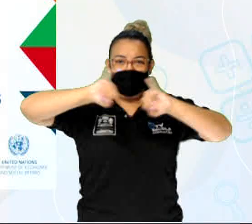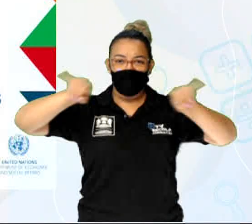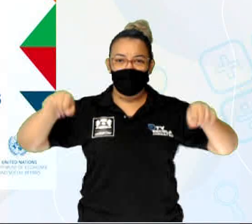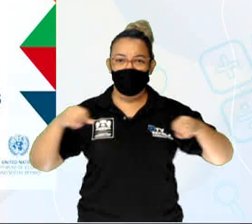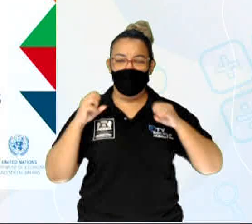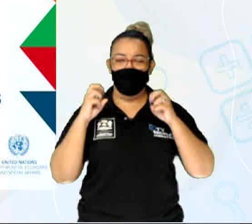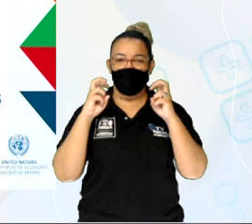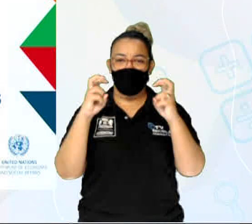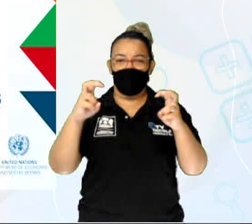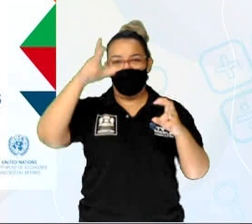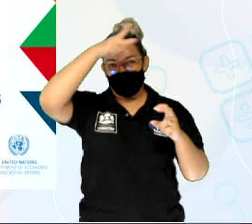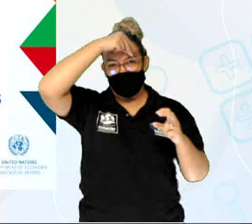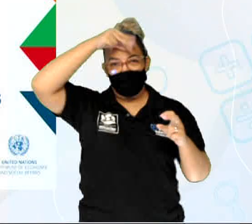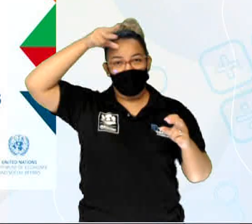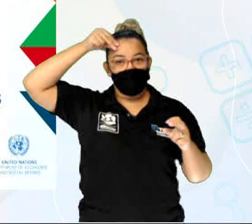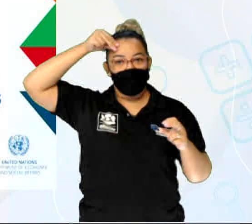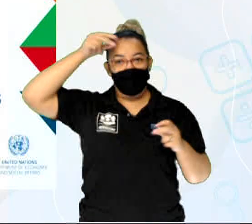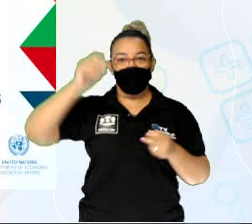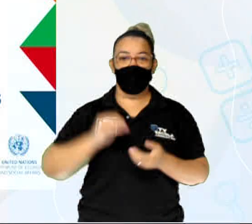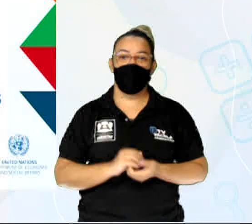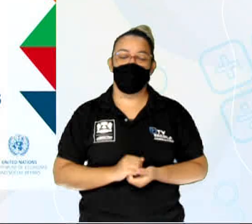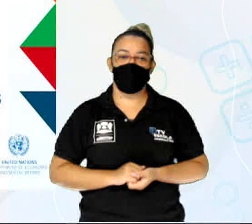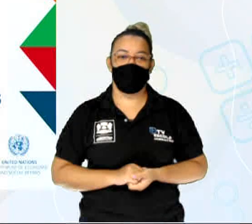Prefeitura do Jaboatão dos Guararapes.